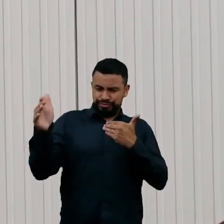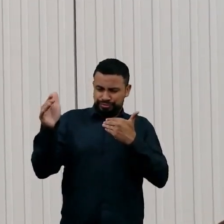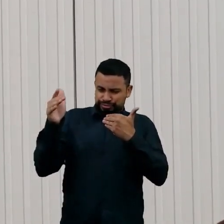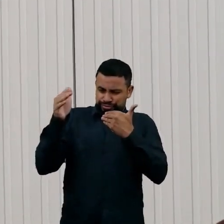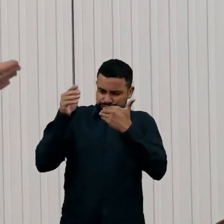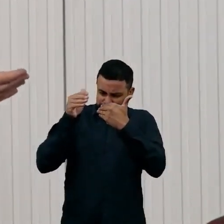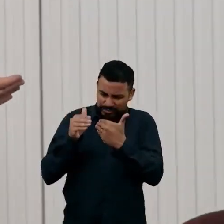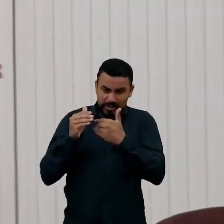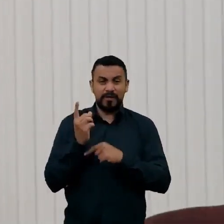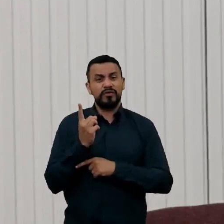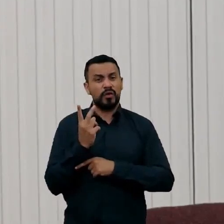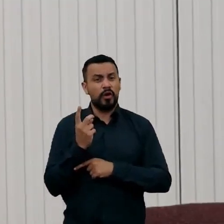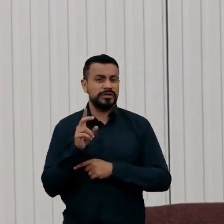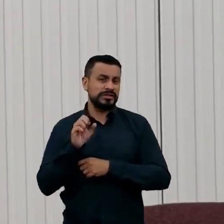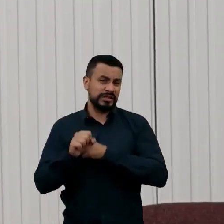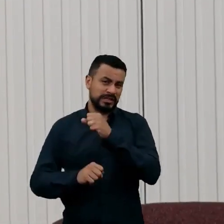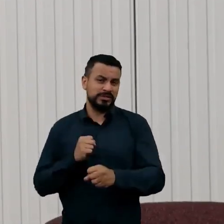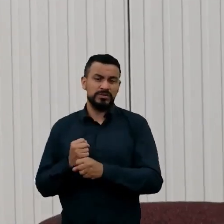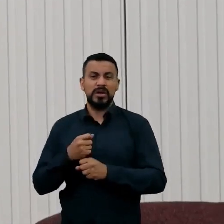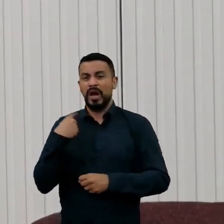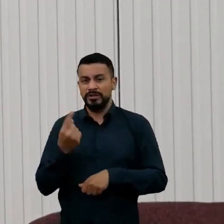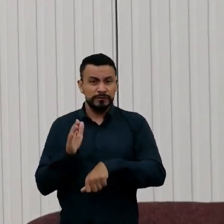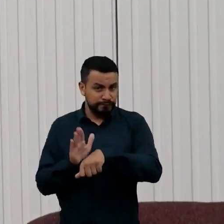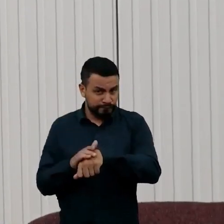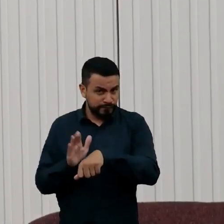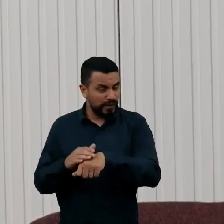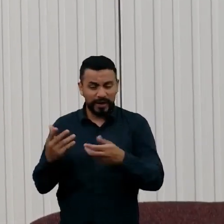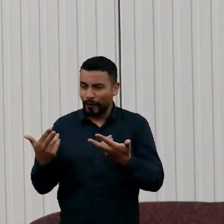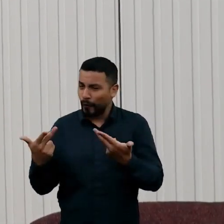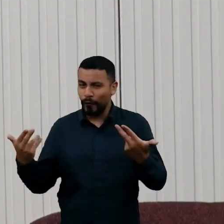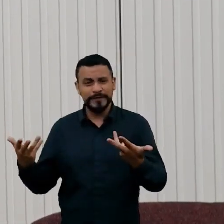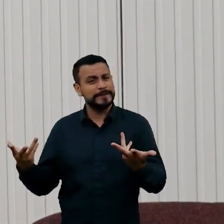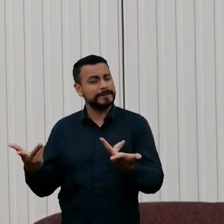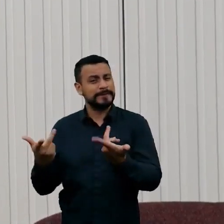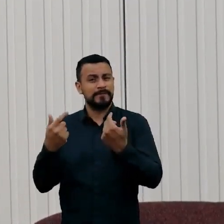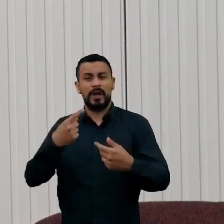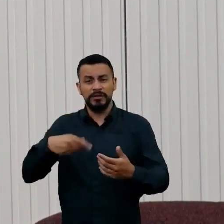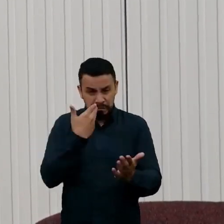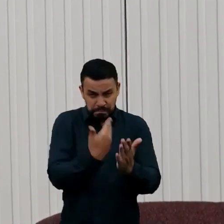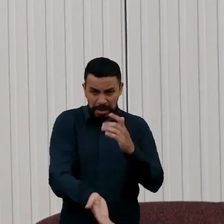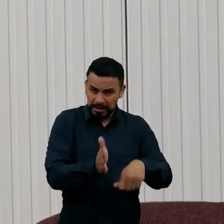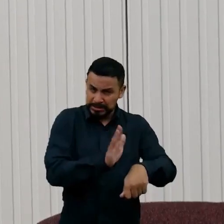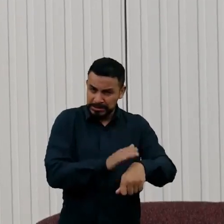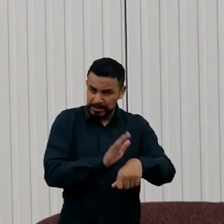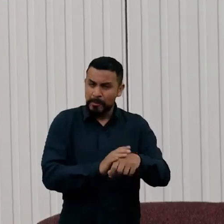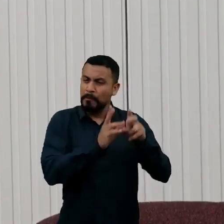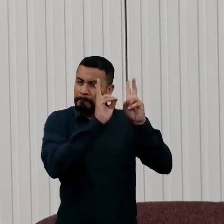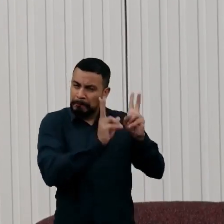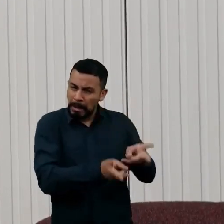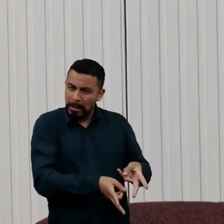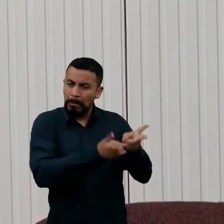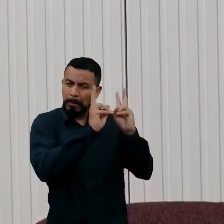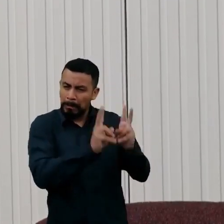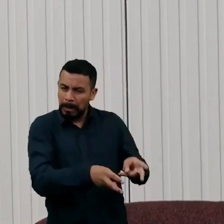coisas incríveis na realidade. Nós não podemos gastar o nosso tempo de vida ou várias vidas recriando tudo da